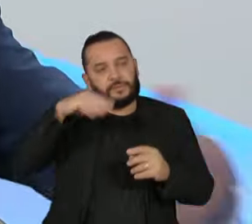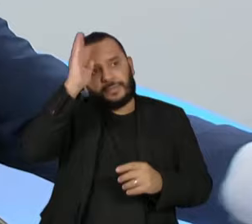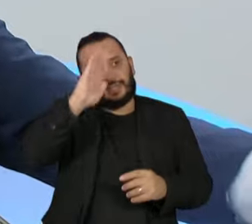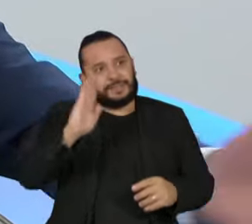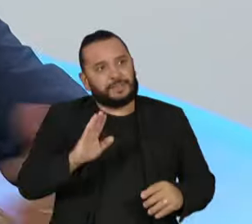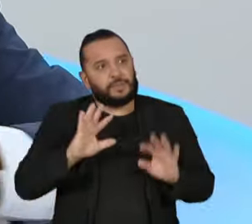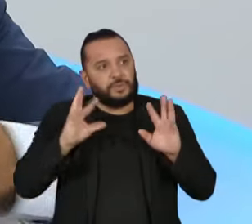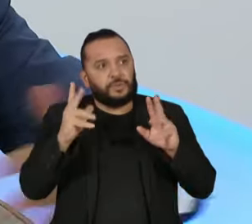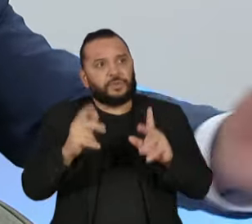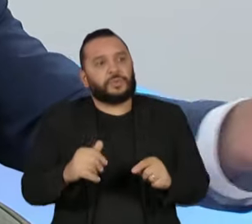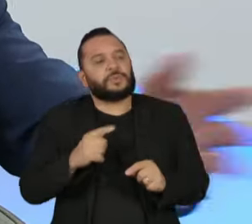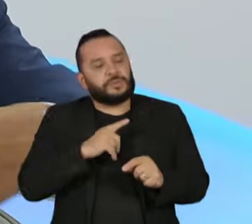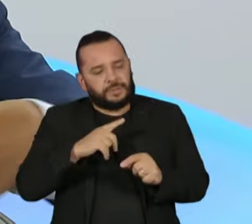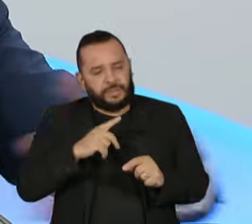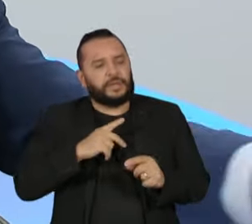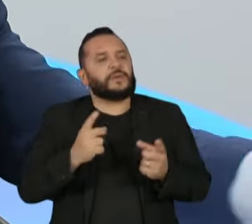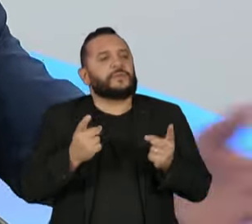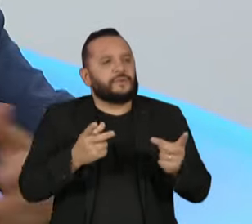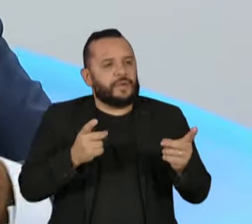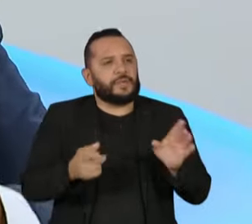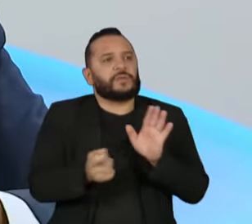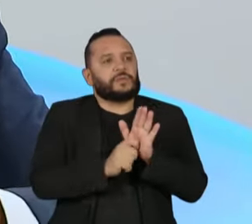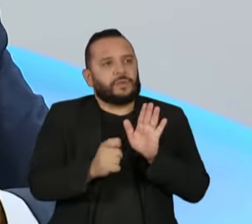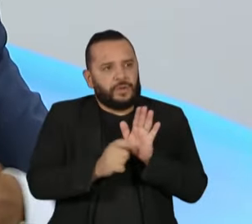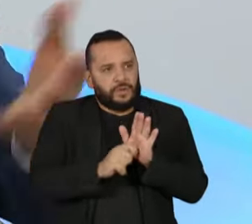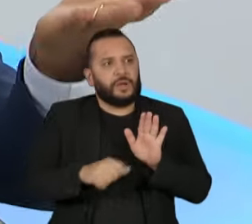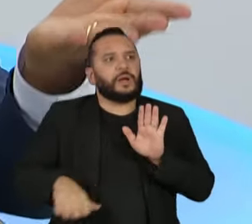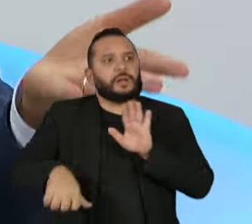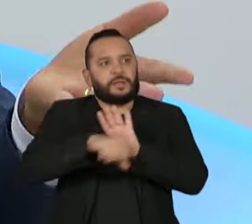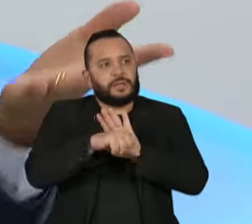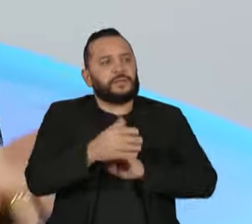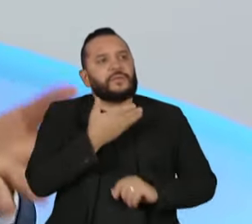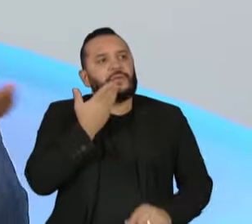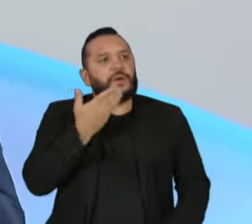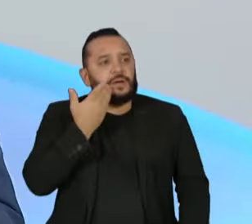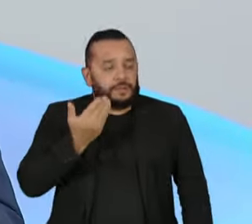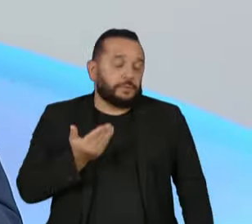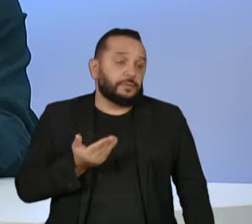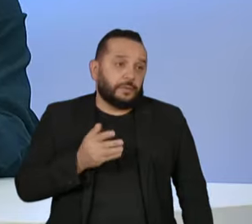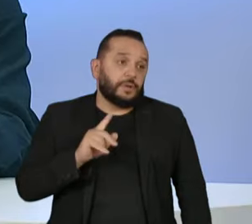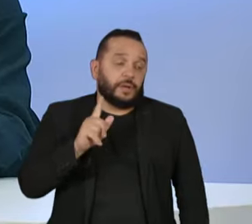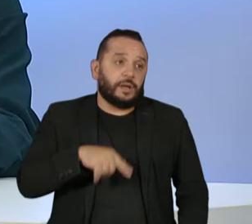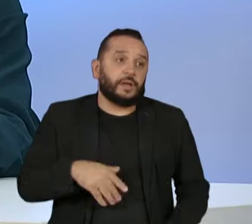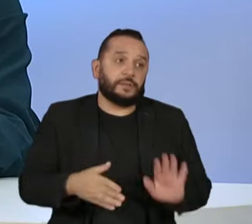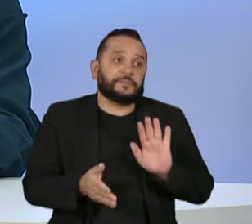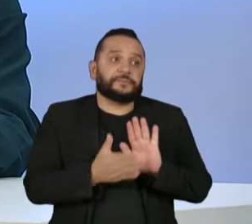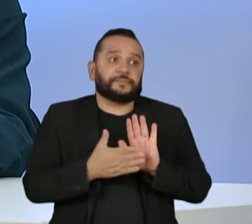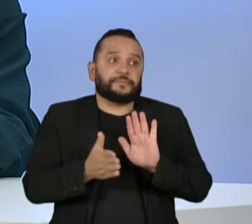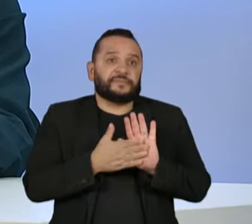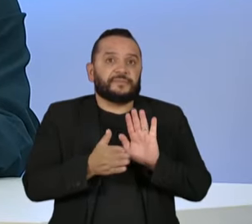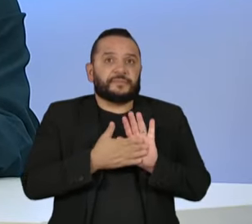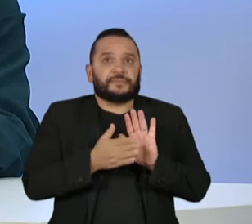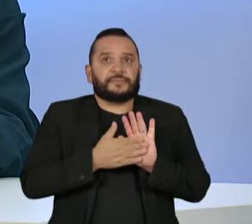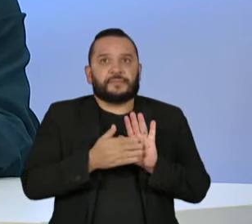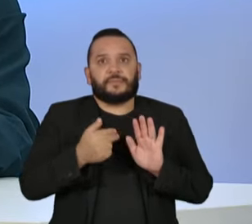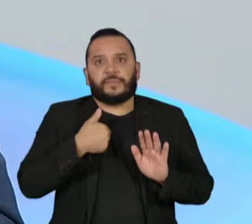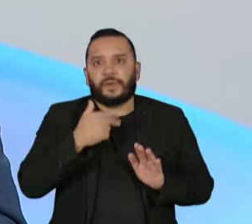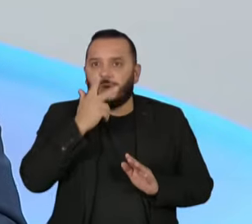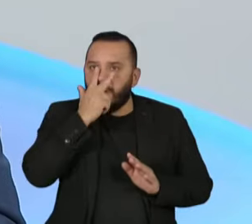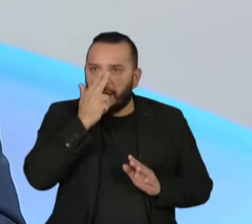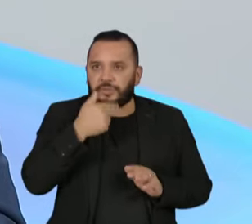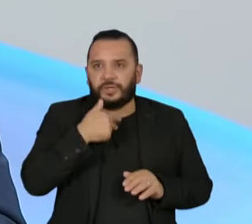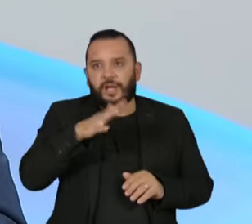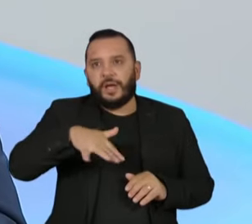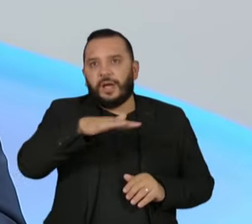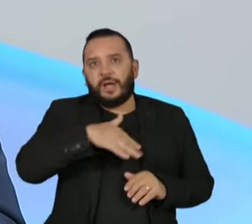pelas fronteiras, ilícitos com a maior facilidade. Essa é uma das propostas que eu acho que a área